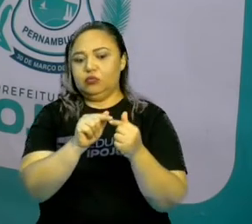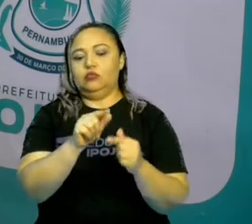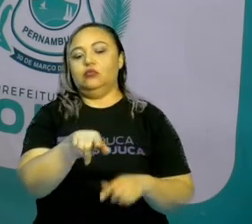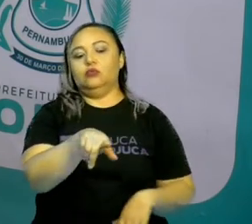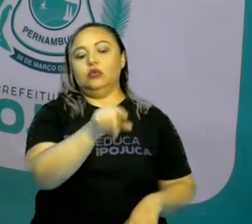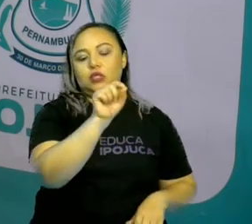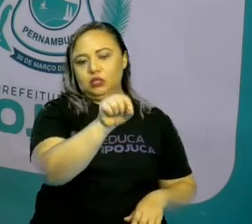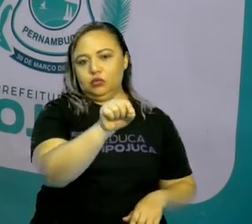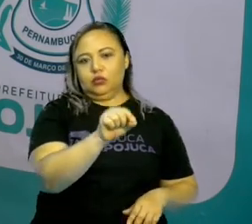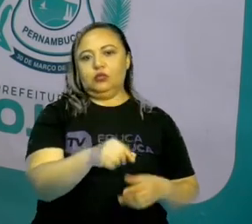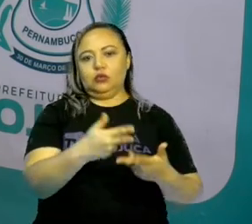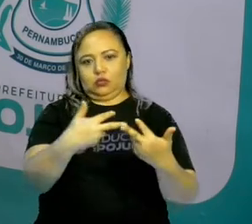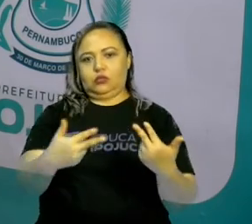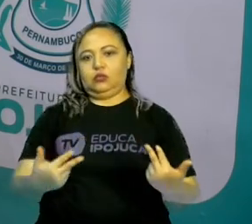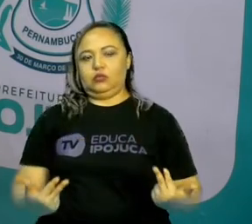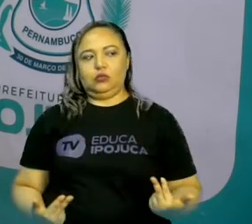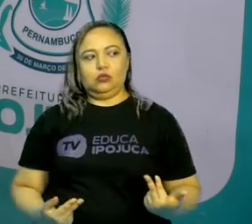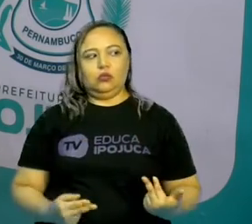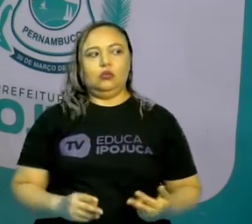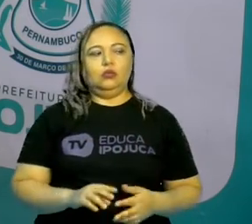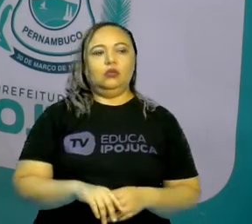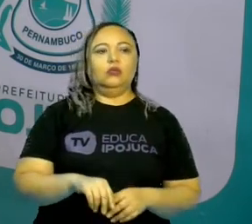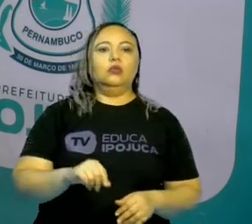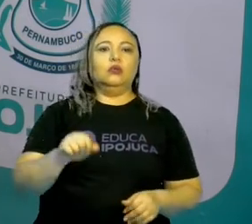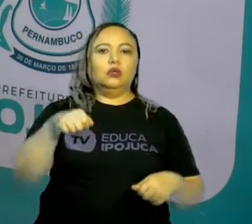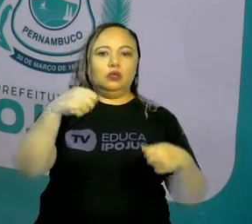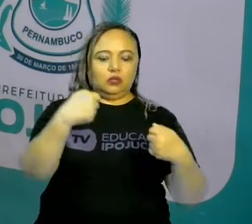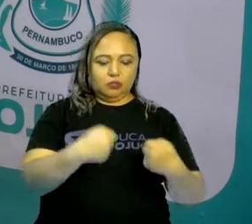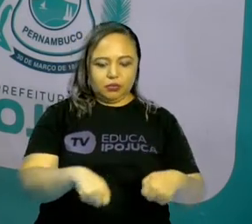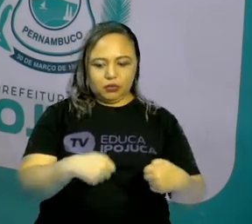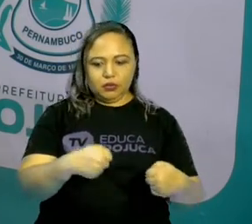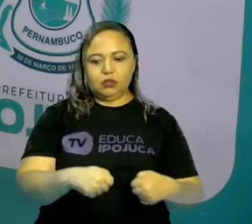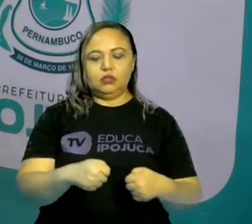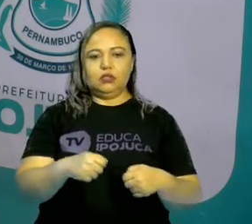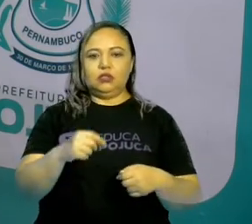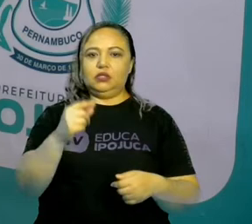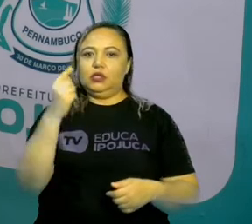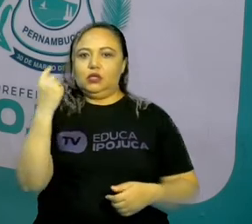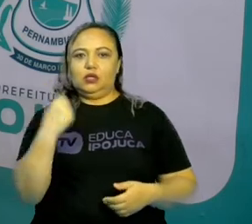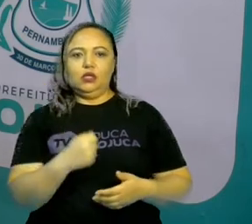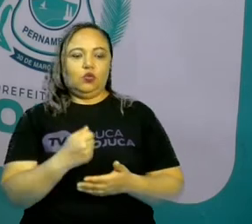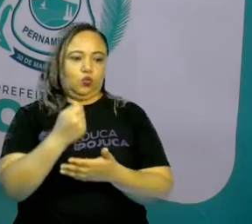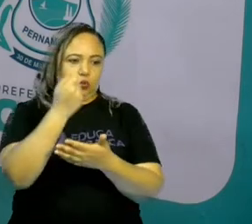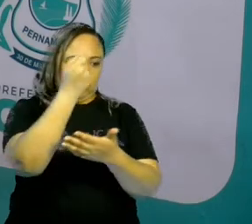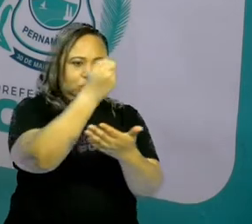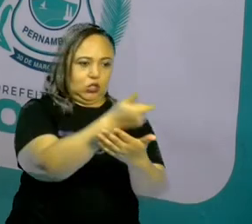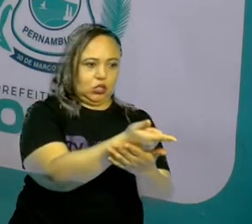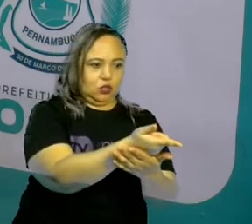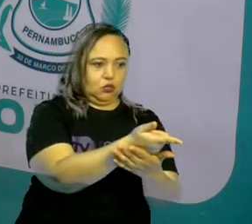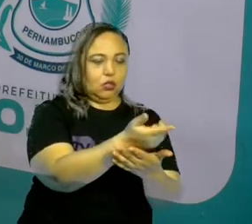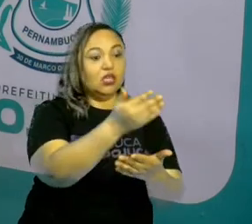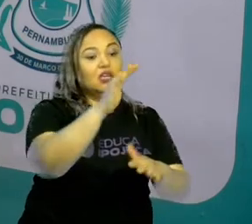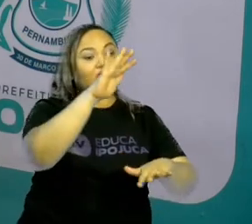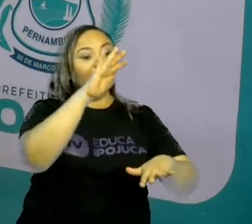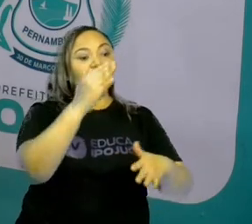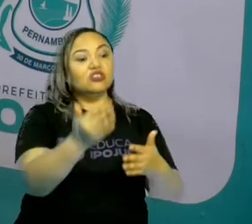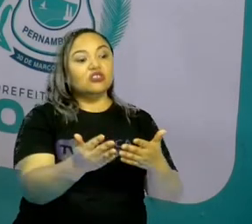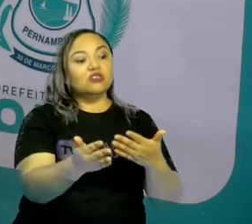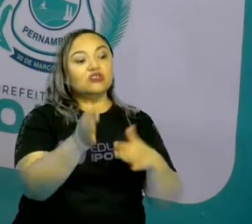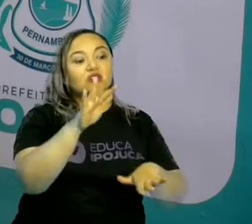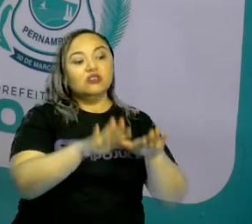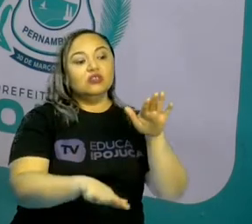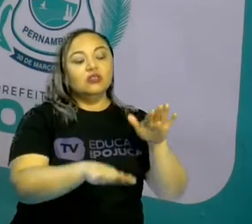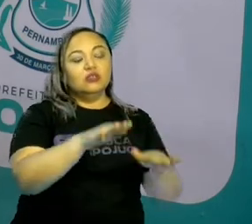E também, para quem vende e para quem compra, existe o troco, não é isso? Que também precisamos nos